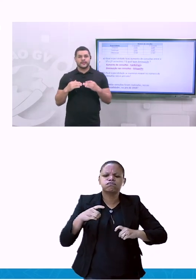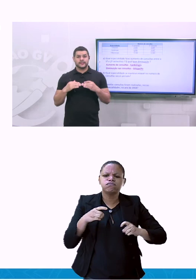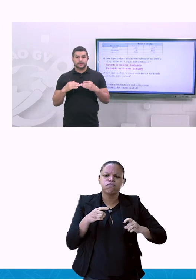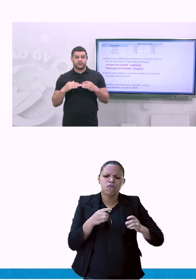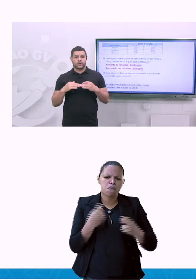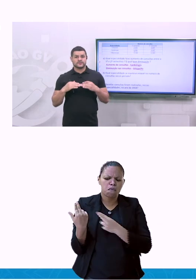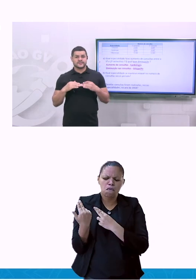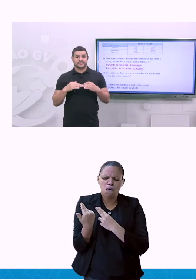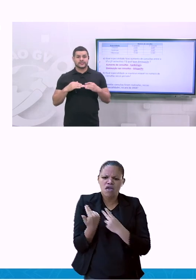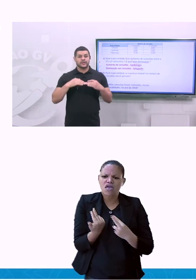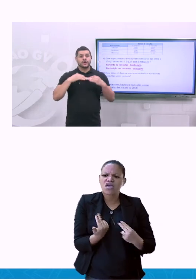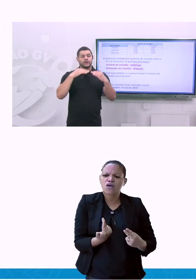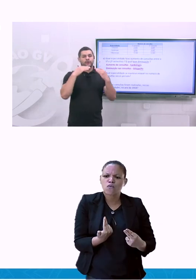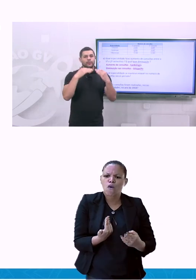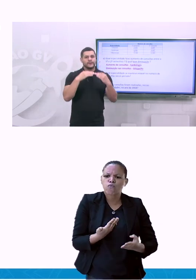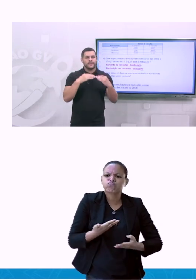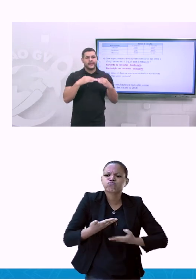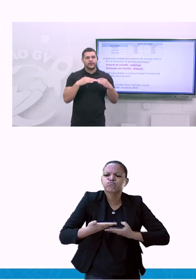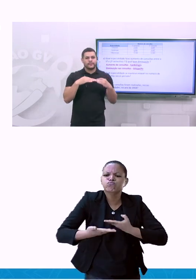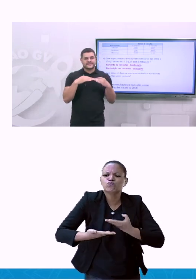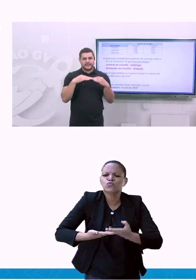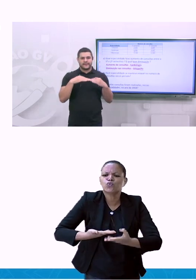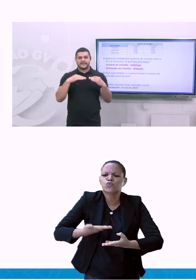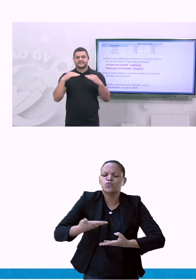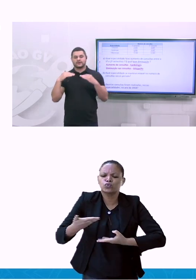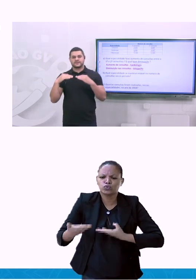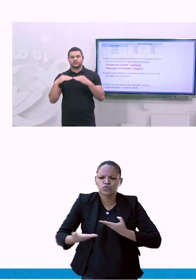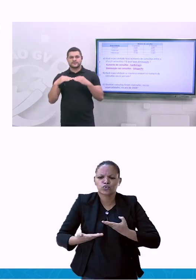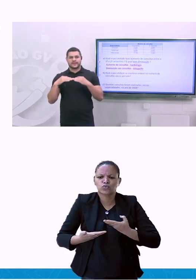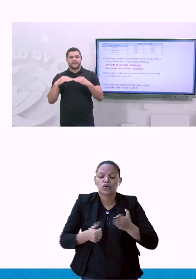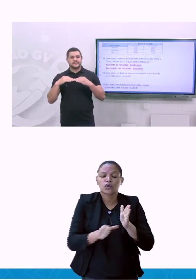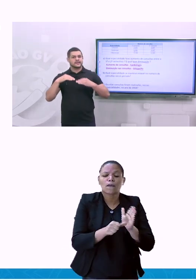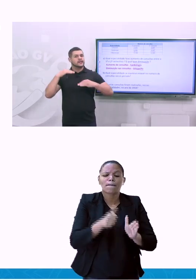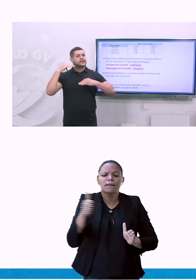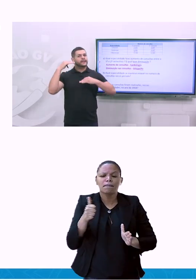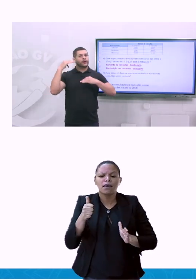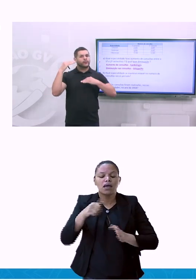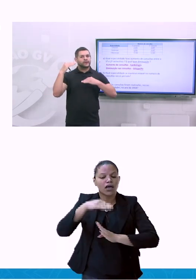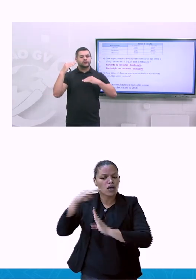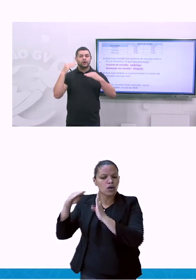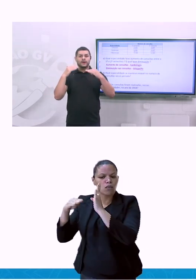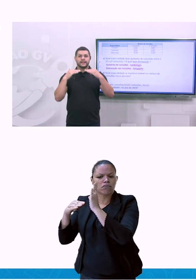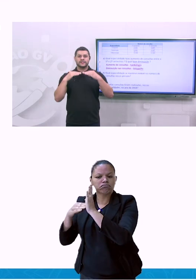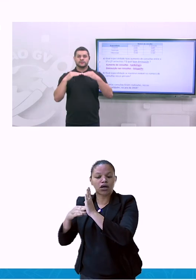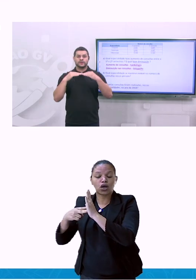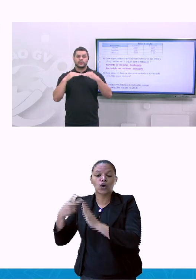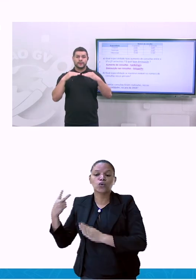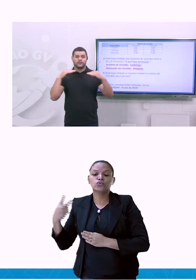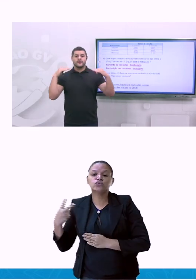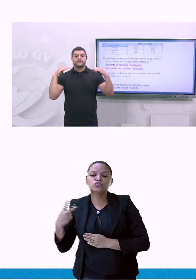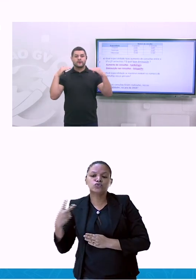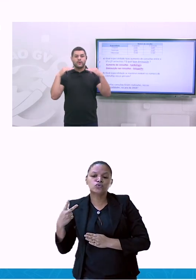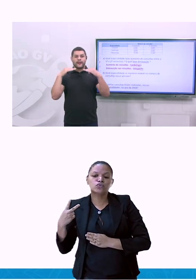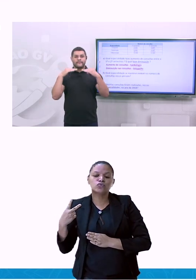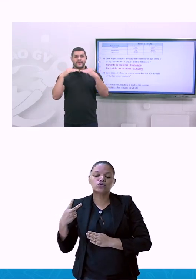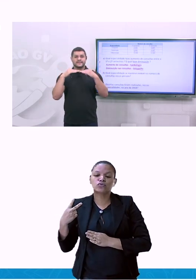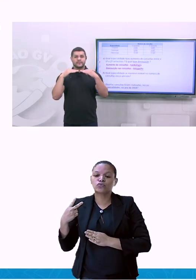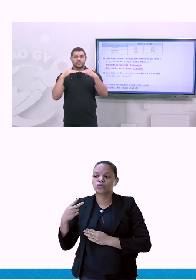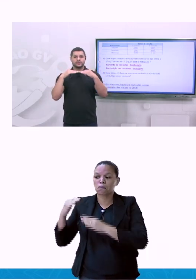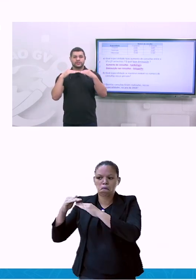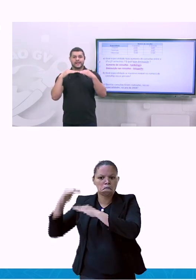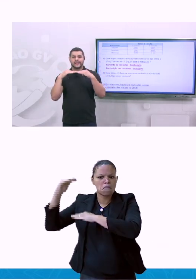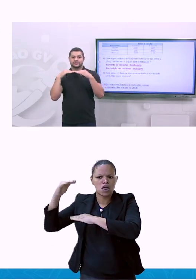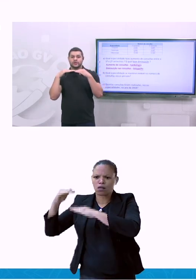nesse período? Ou seja, do primeiro semestre ao segundo semestre, não aumentou e nem diminuiu. Ficou a